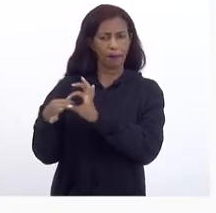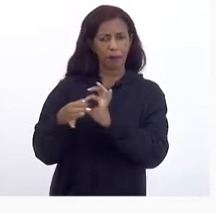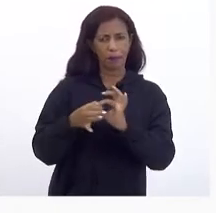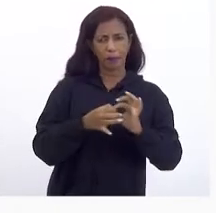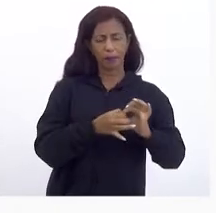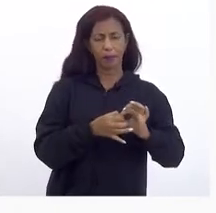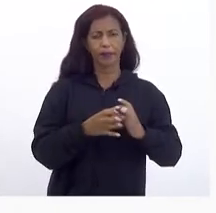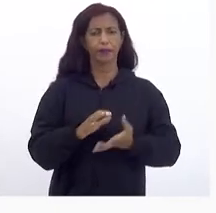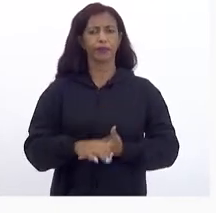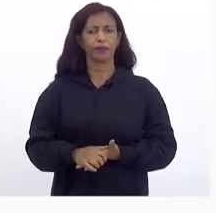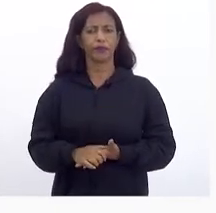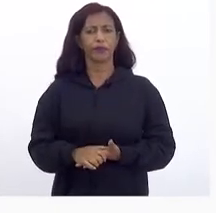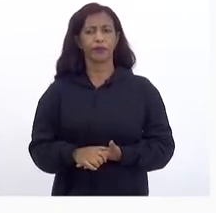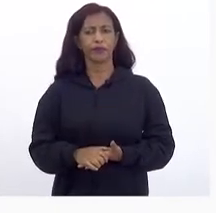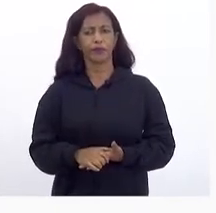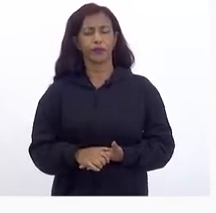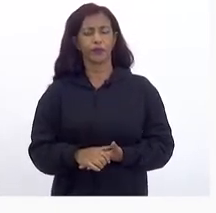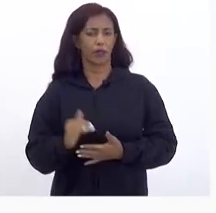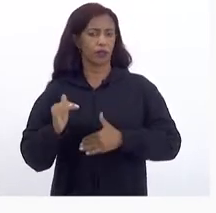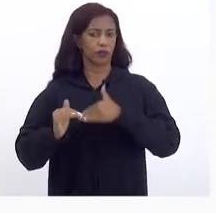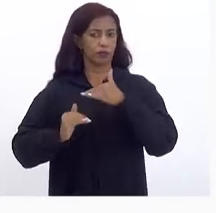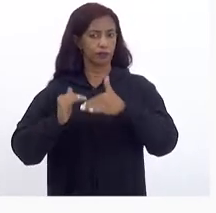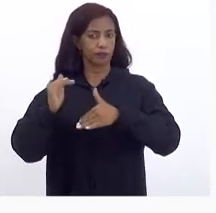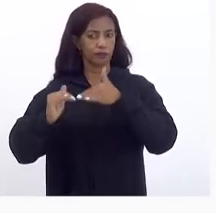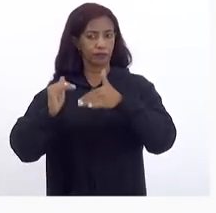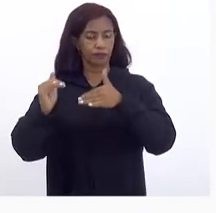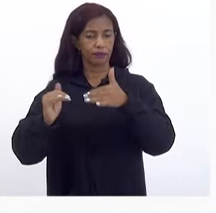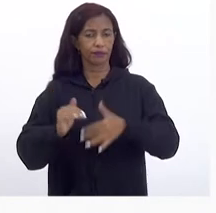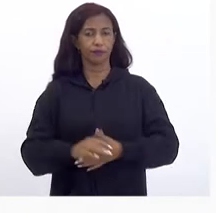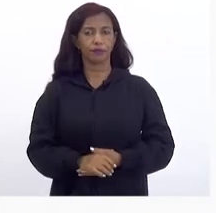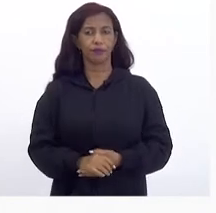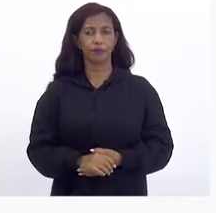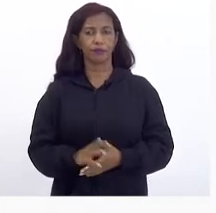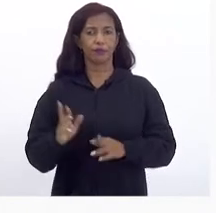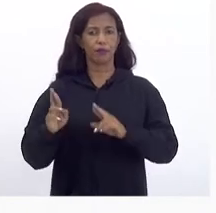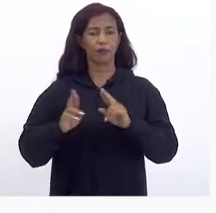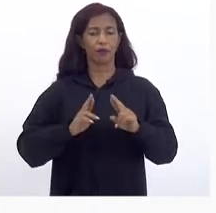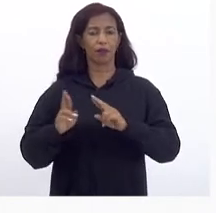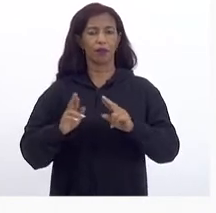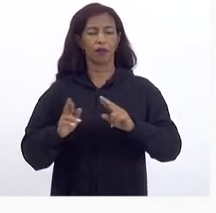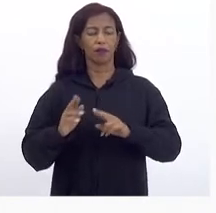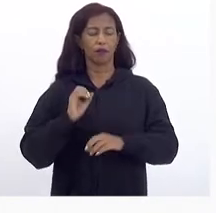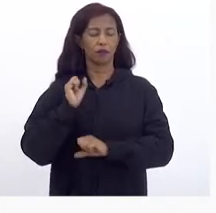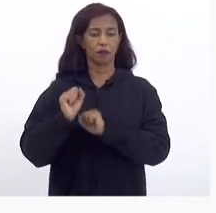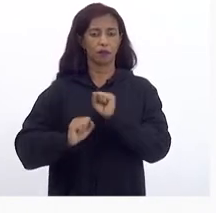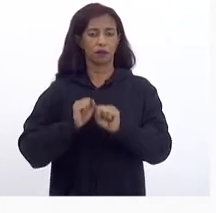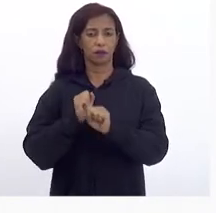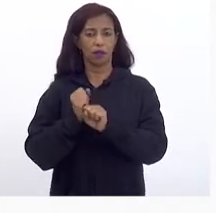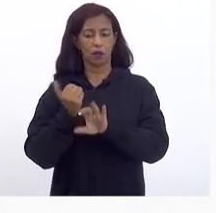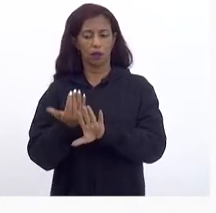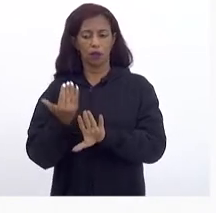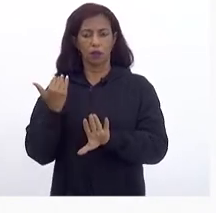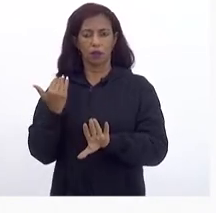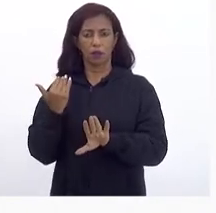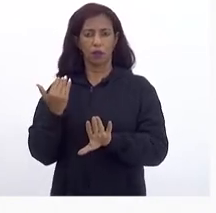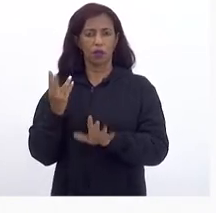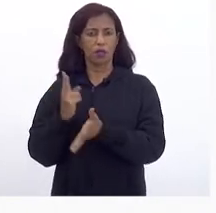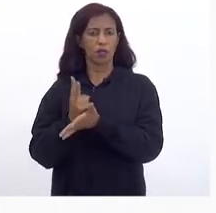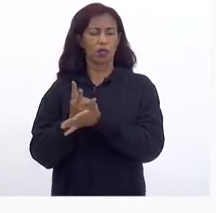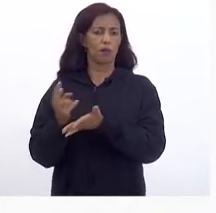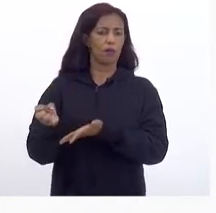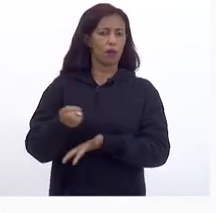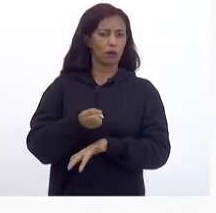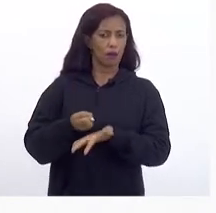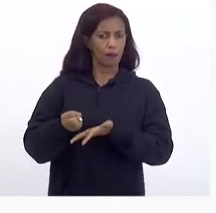Elas Crescem Em relação Ao ano Anterior Quase todos Na base De